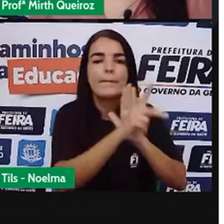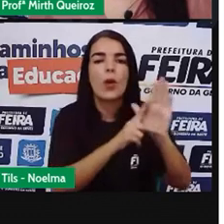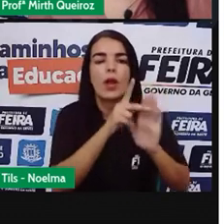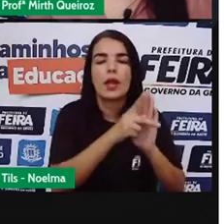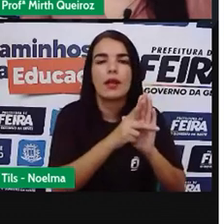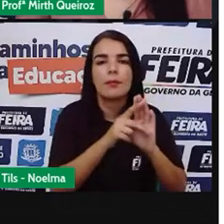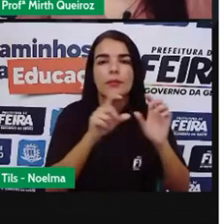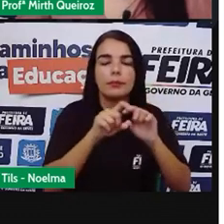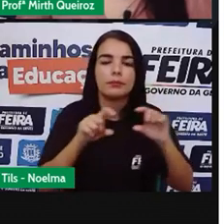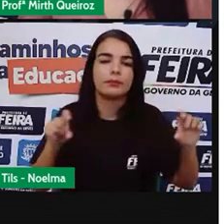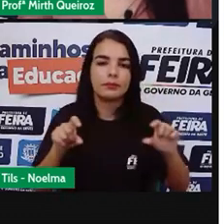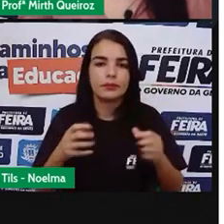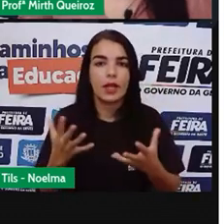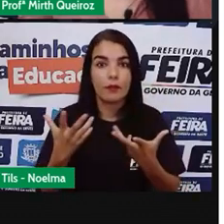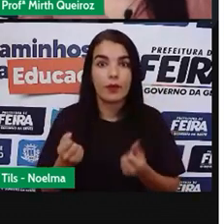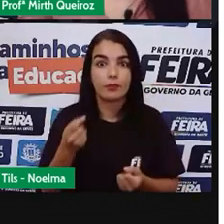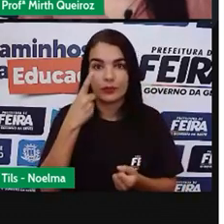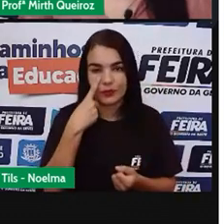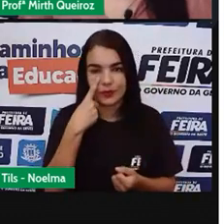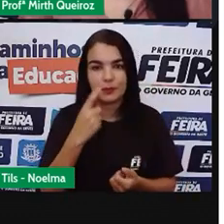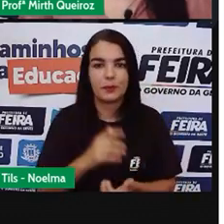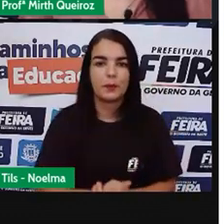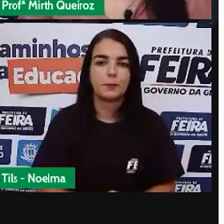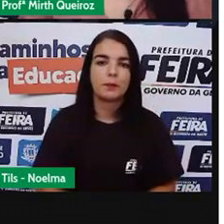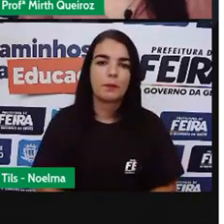poesia Tá? Vamos ouvir?